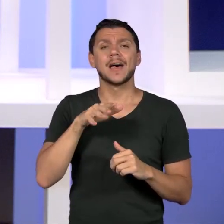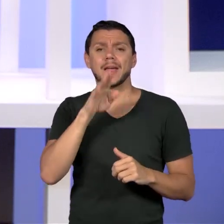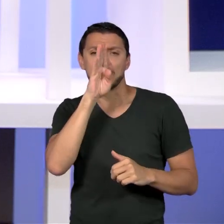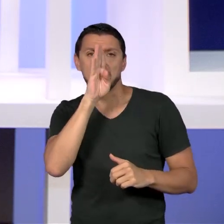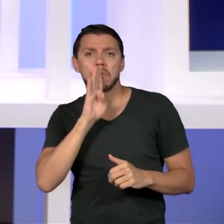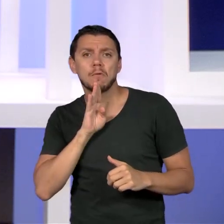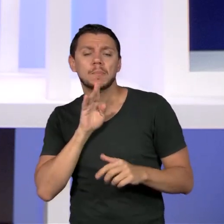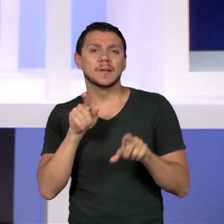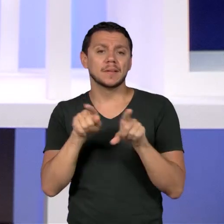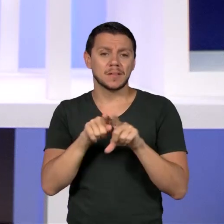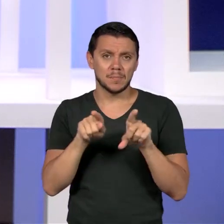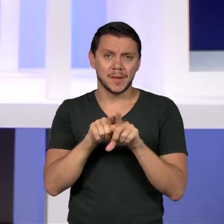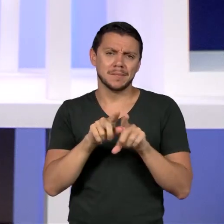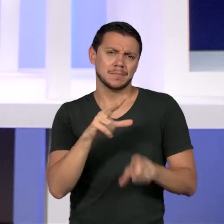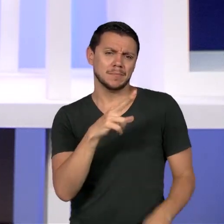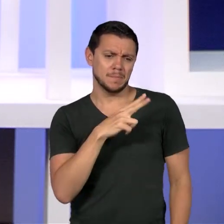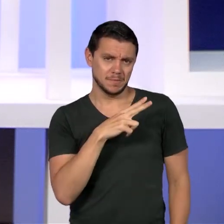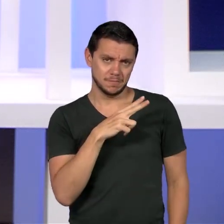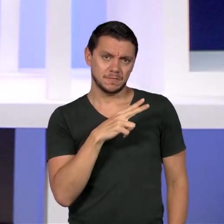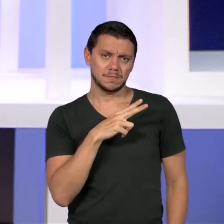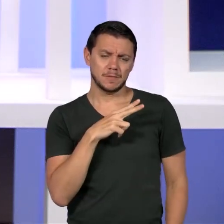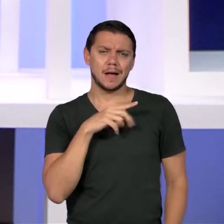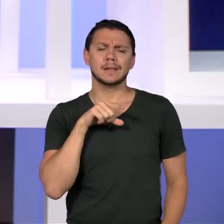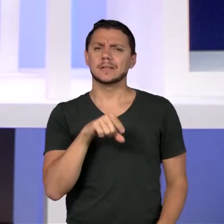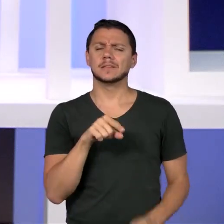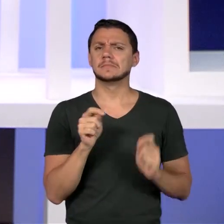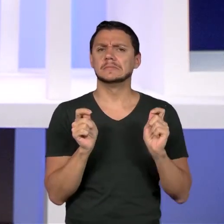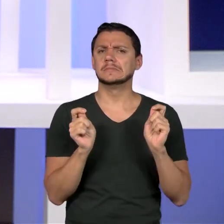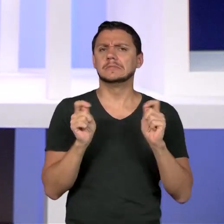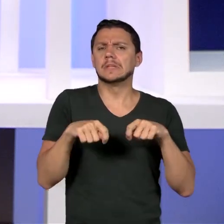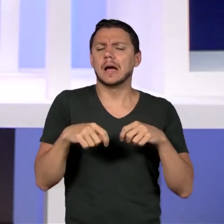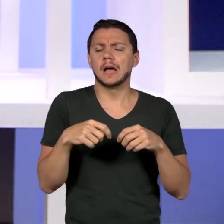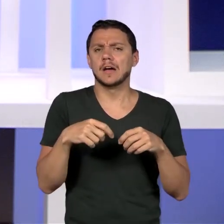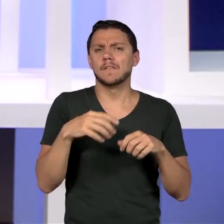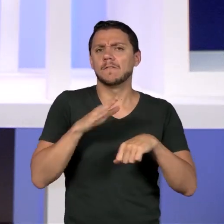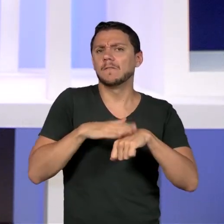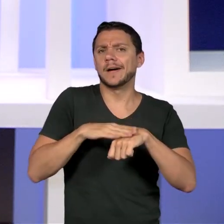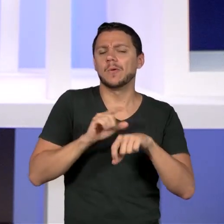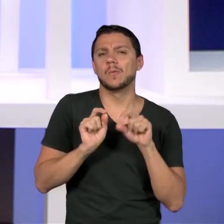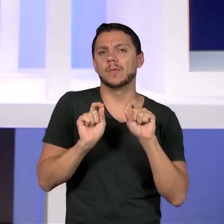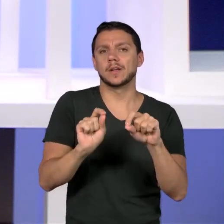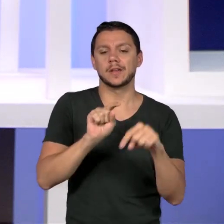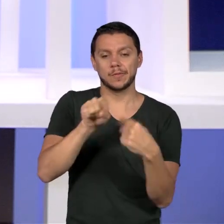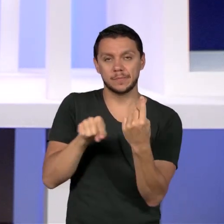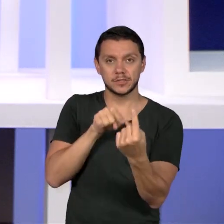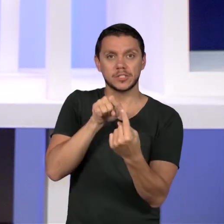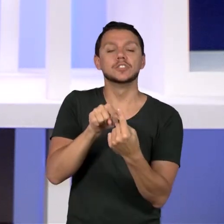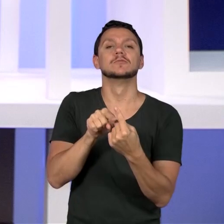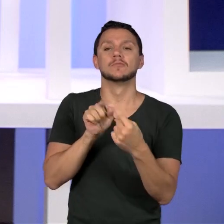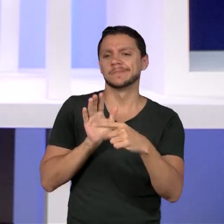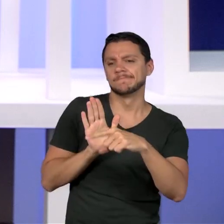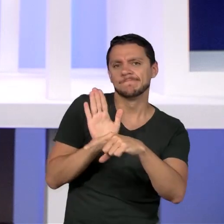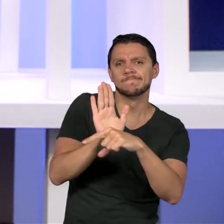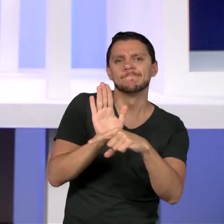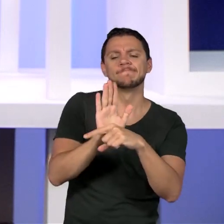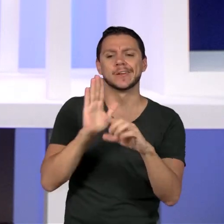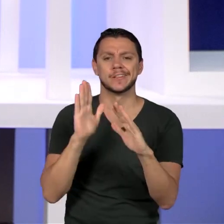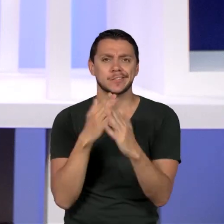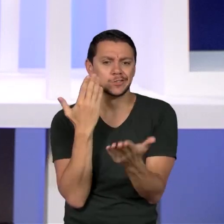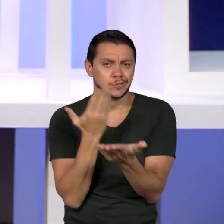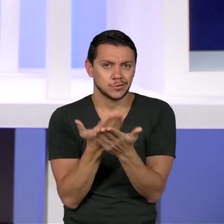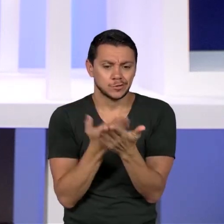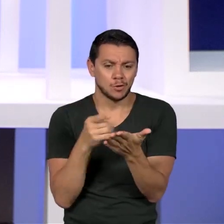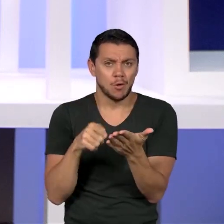podem fazer para contribuir no sentido dessas escolas alcançarem